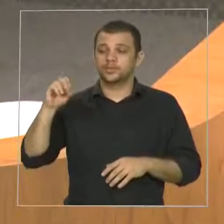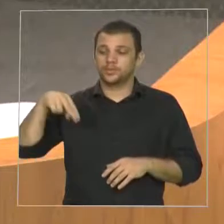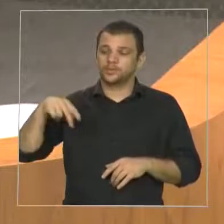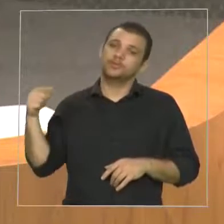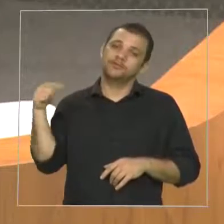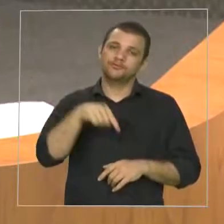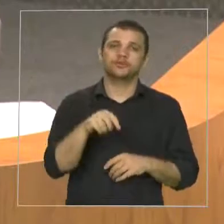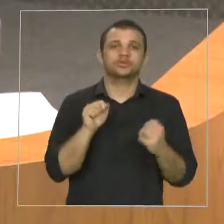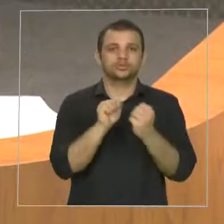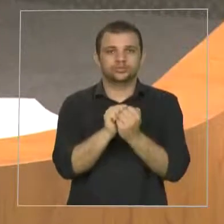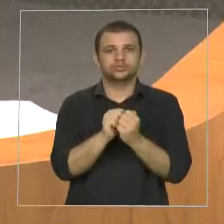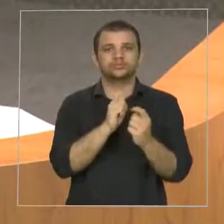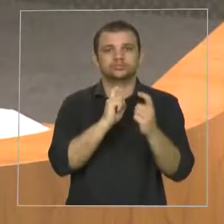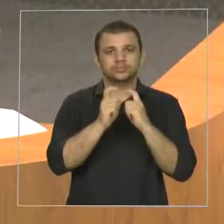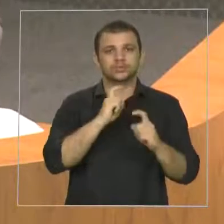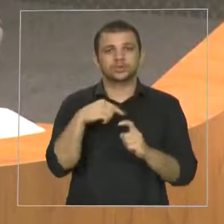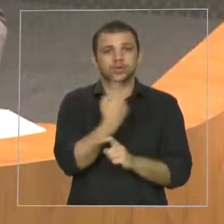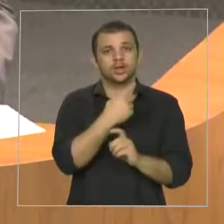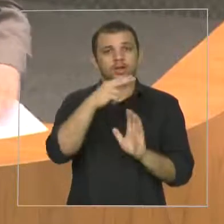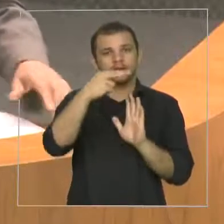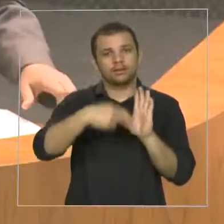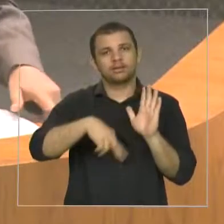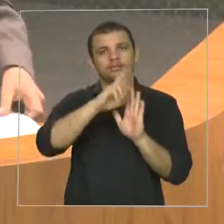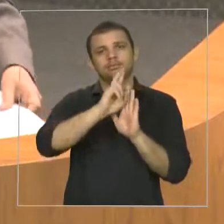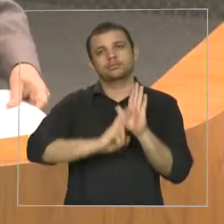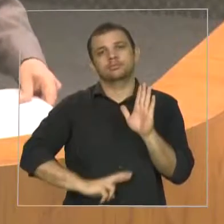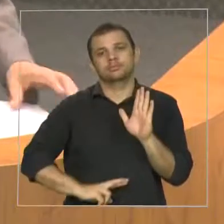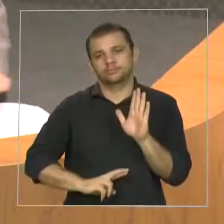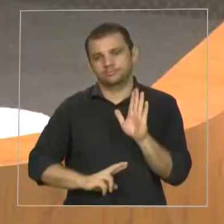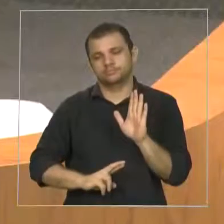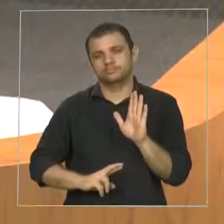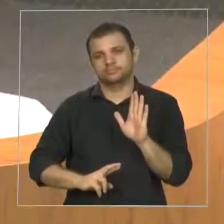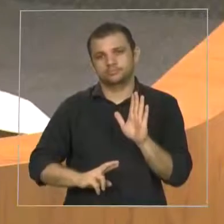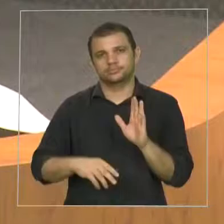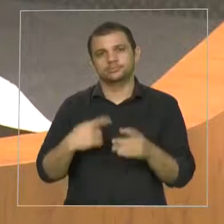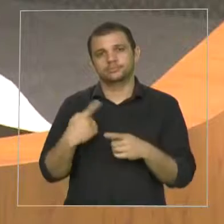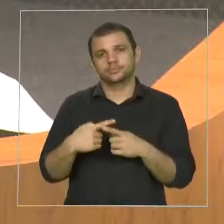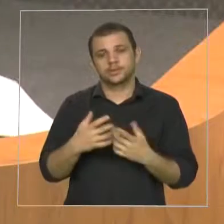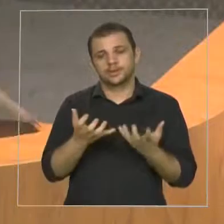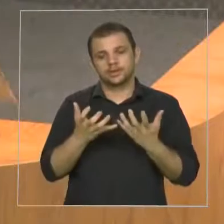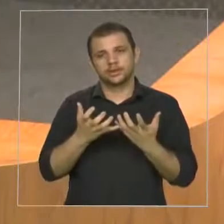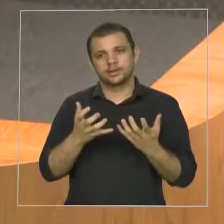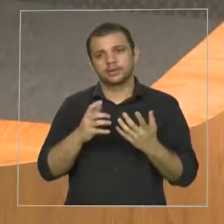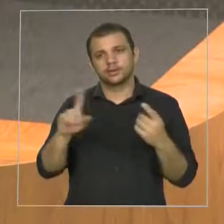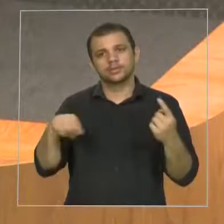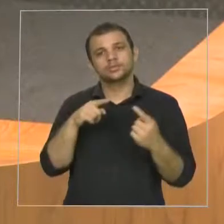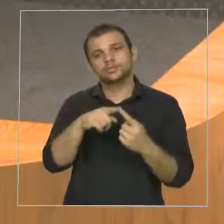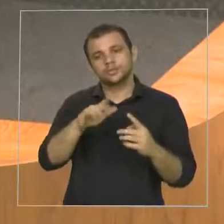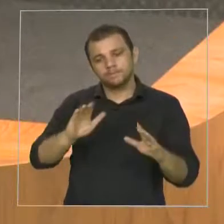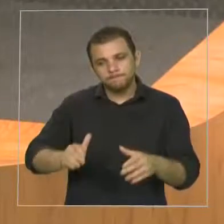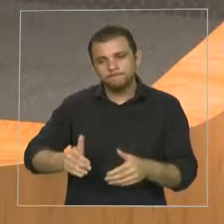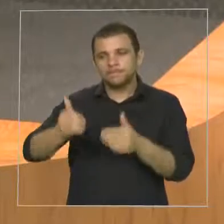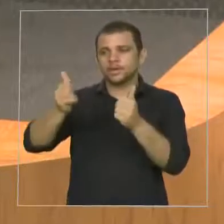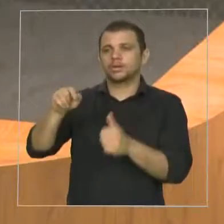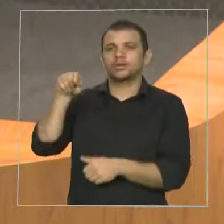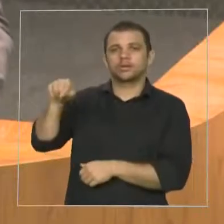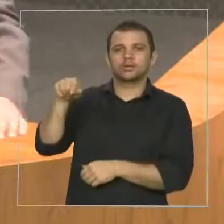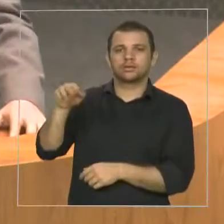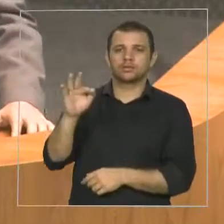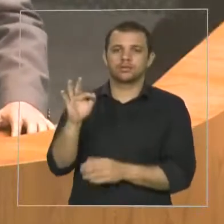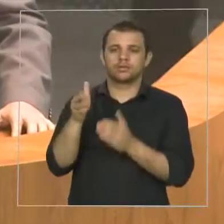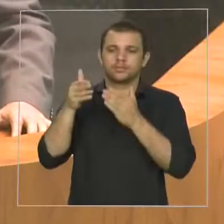de discussão junto à MOB, a fim de buscar melhorias no serviço de ferribolte, tão importante